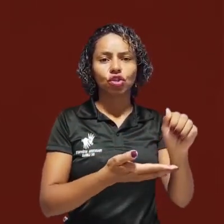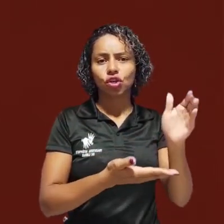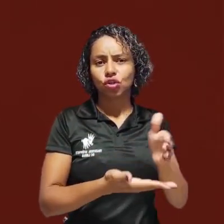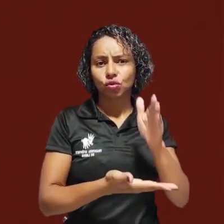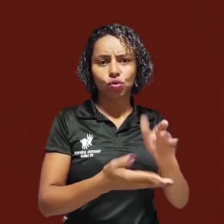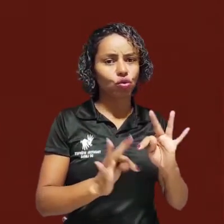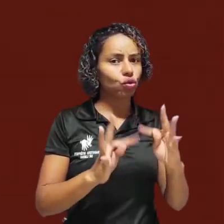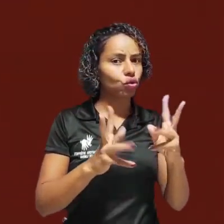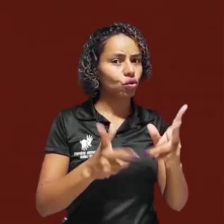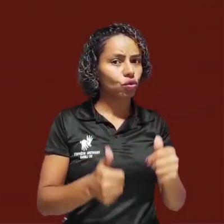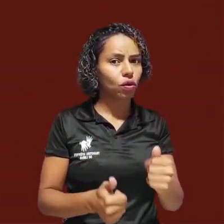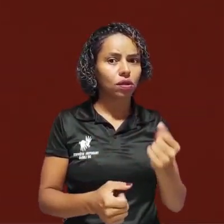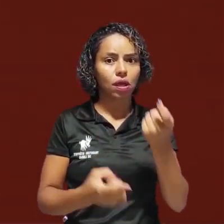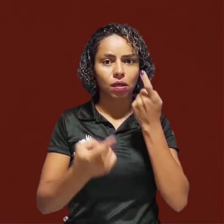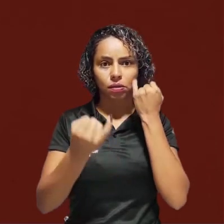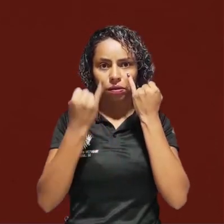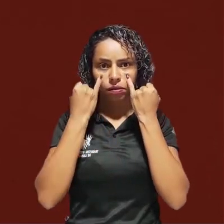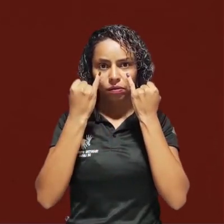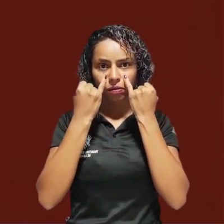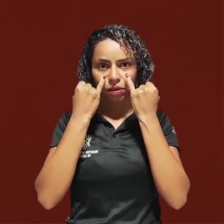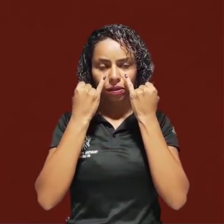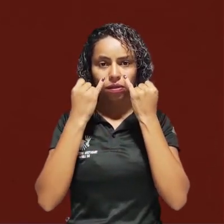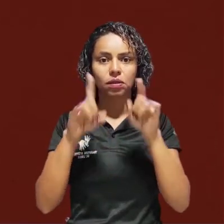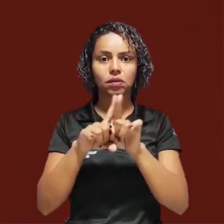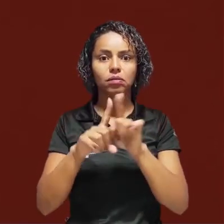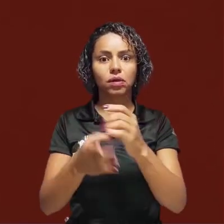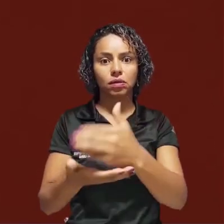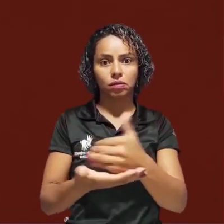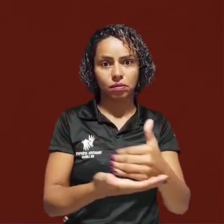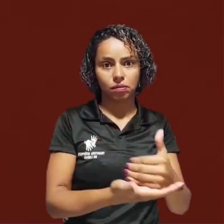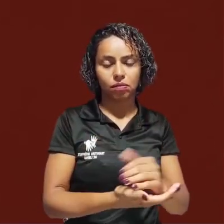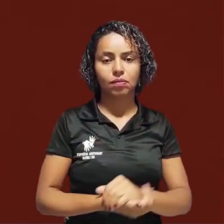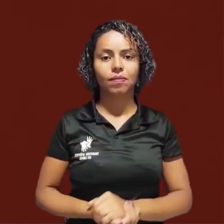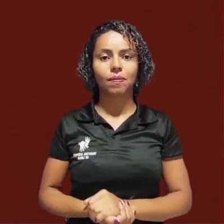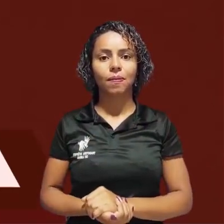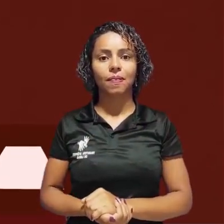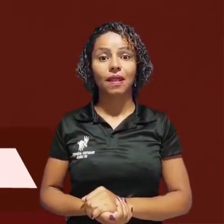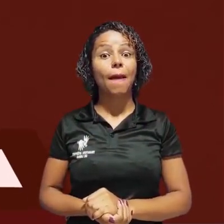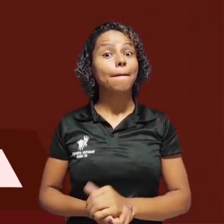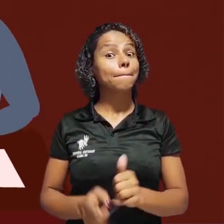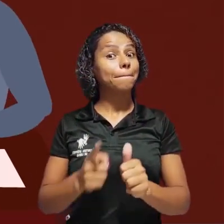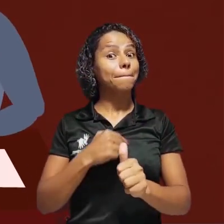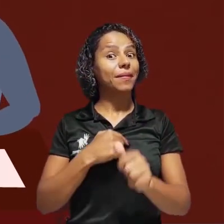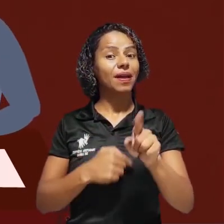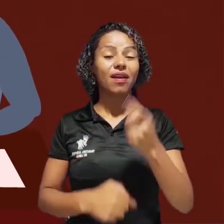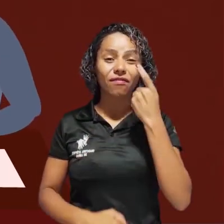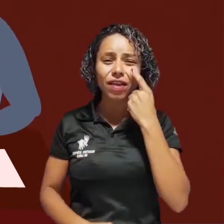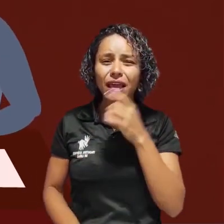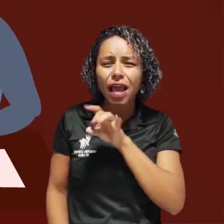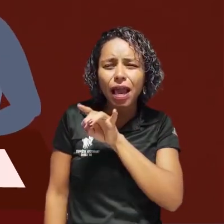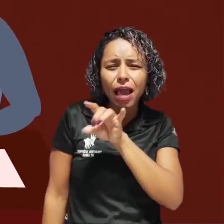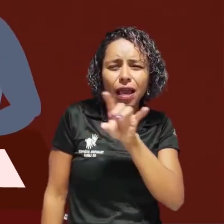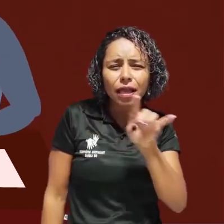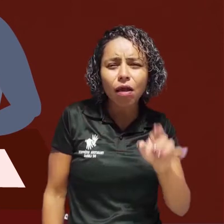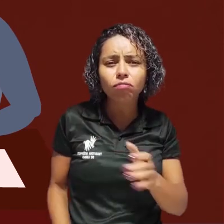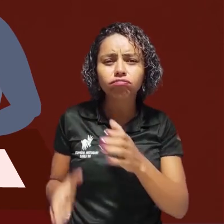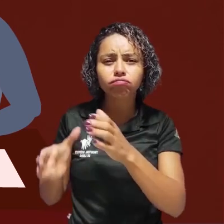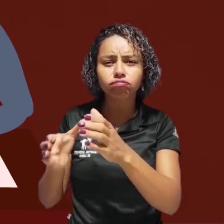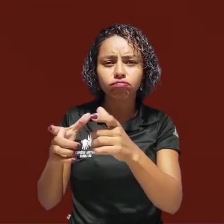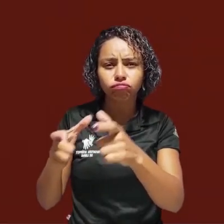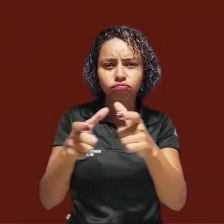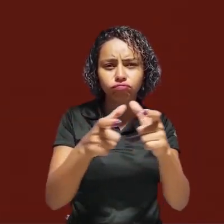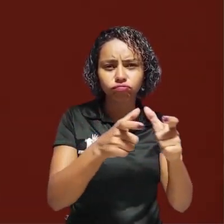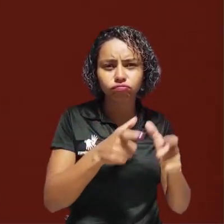pessoais E o primeiro passo da comissão é conhecer como cada setor lida com os dados